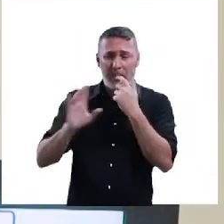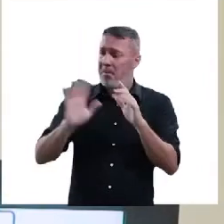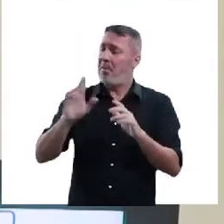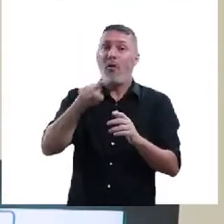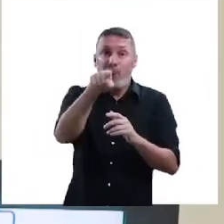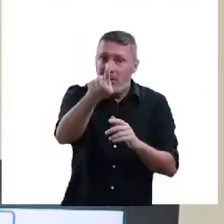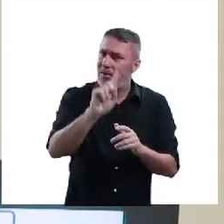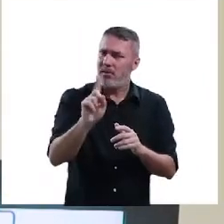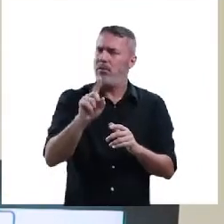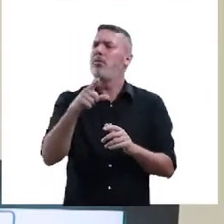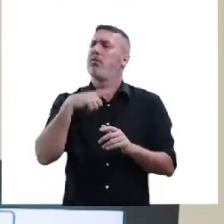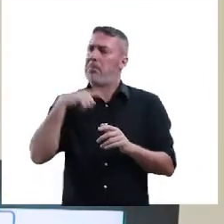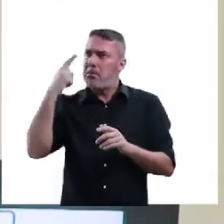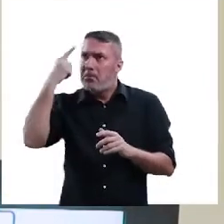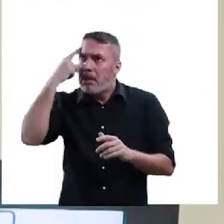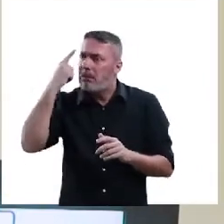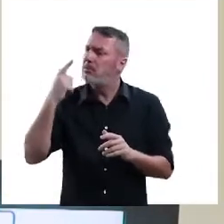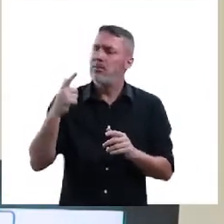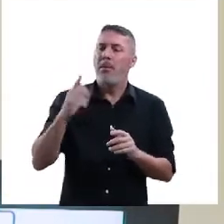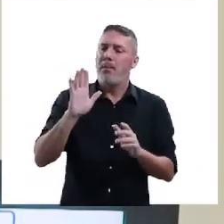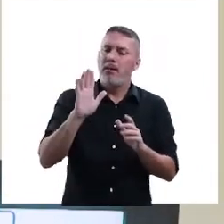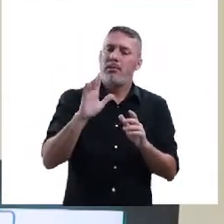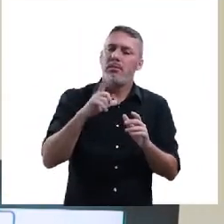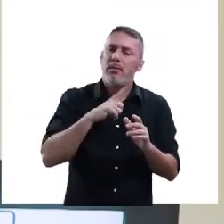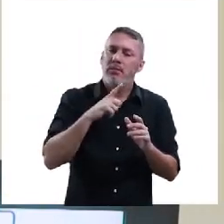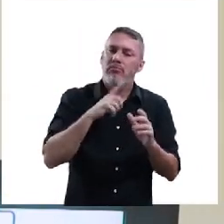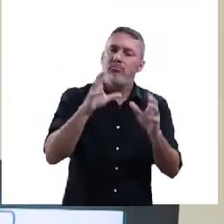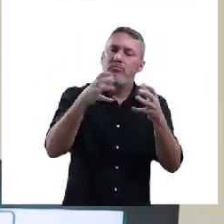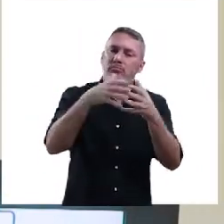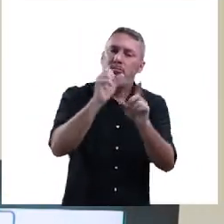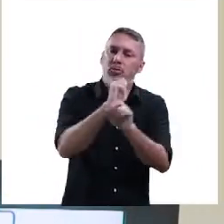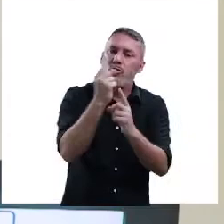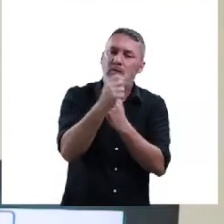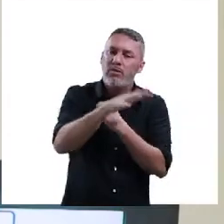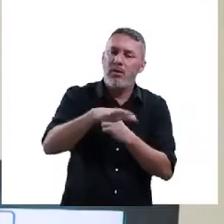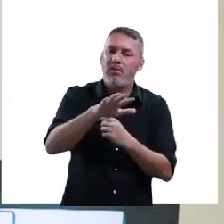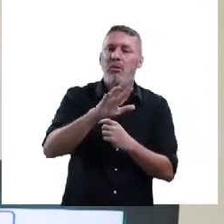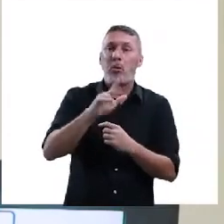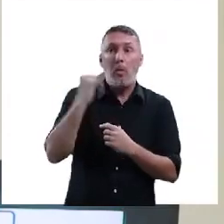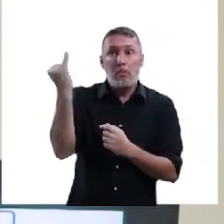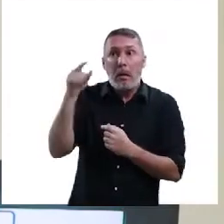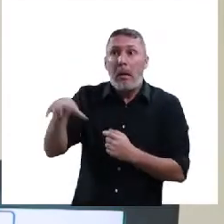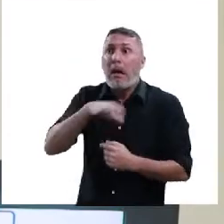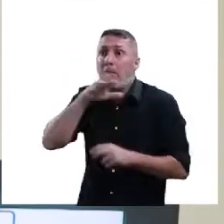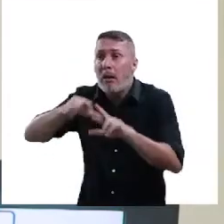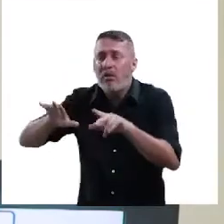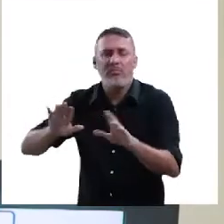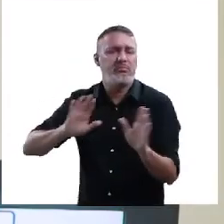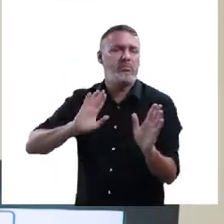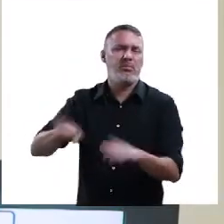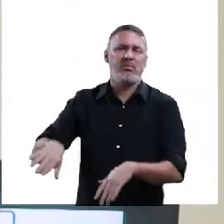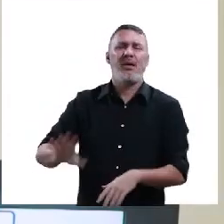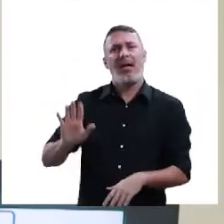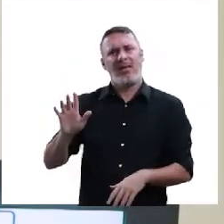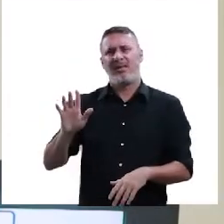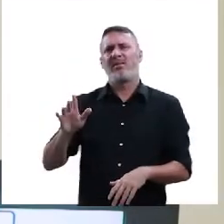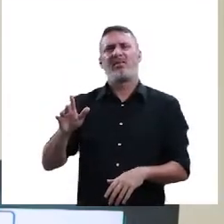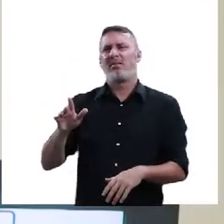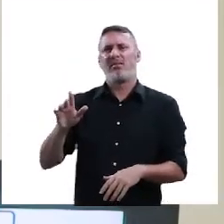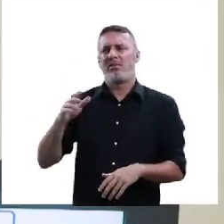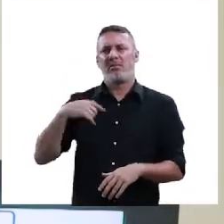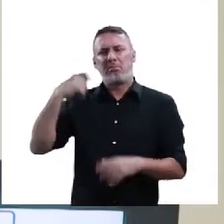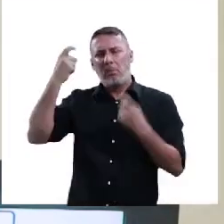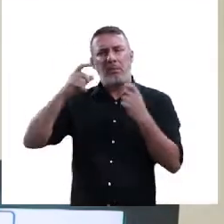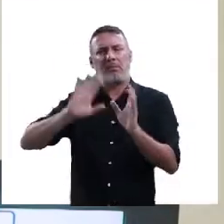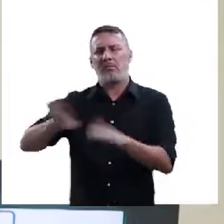falando você que às vezes tem a preocupação mais parcela da sociedade brasileira, não se importa, às vezes está preocupado apenas, ah, não, mas vou cuidar dos humanos,